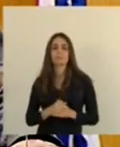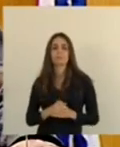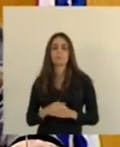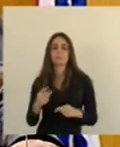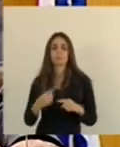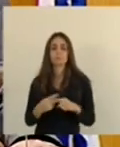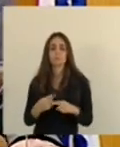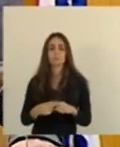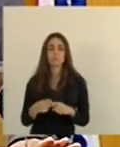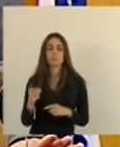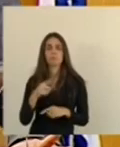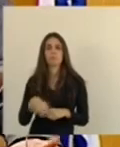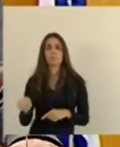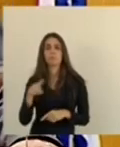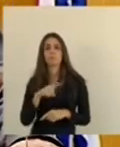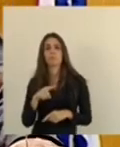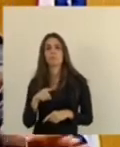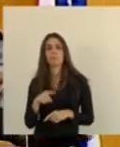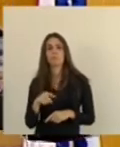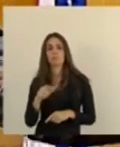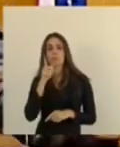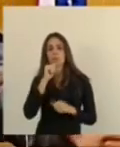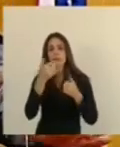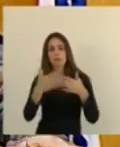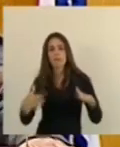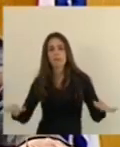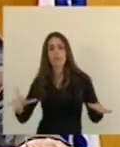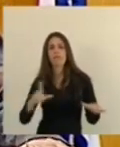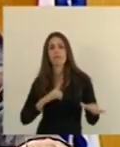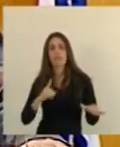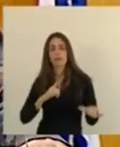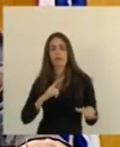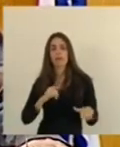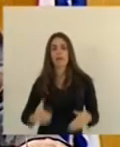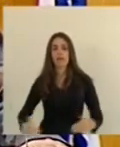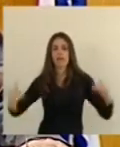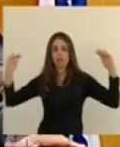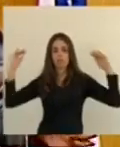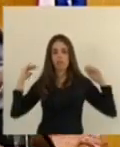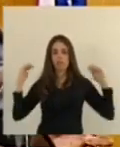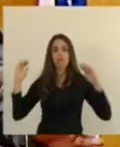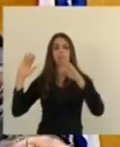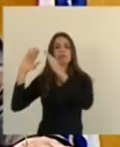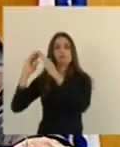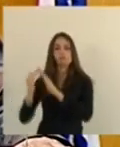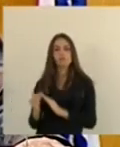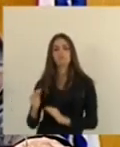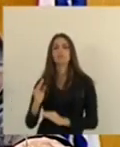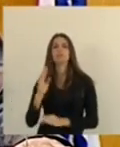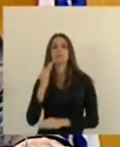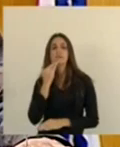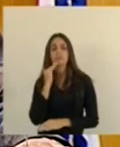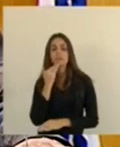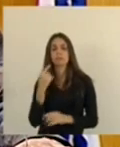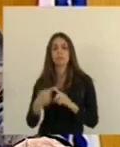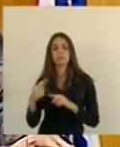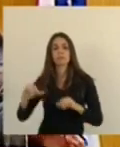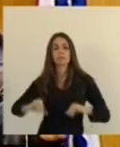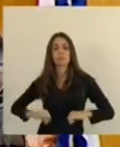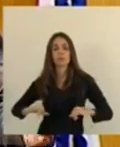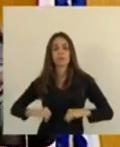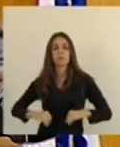Porque atrás daquela bela orla, existe sim uma periferia que infelizmente sofre, não era para sofrer, porque